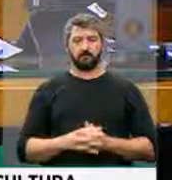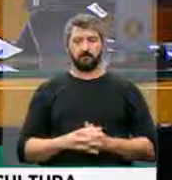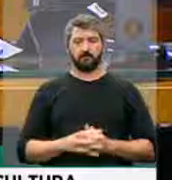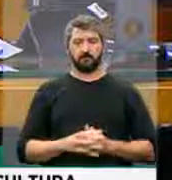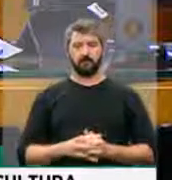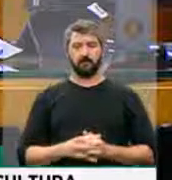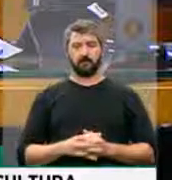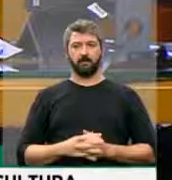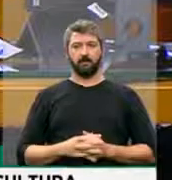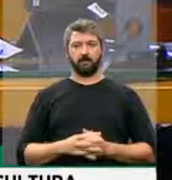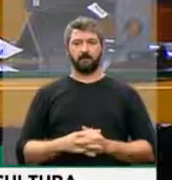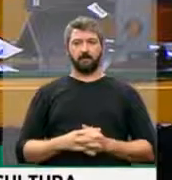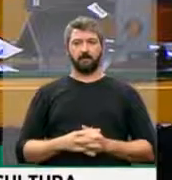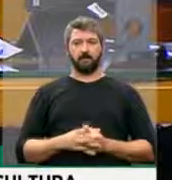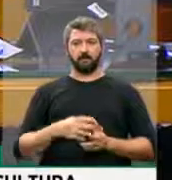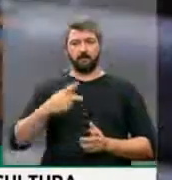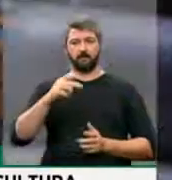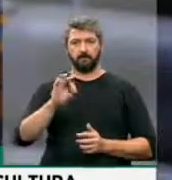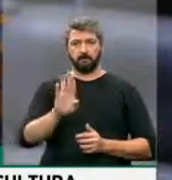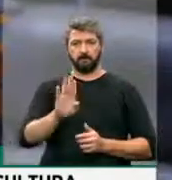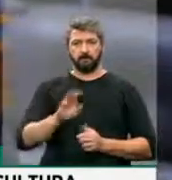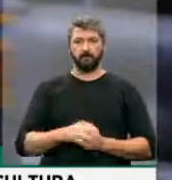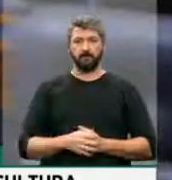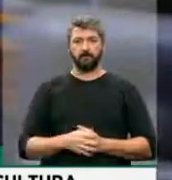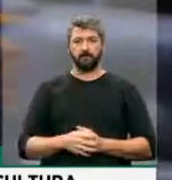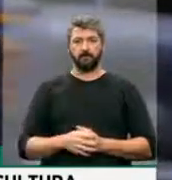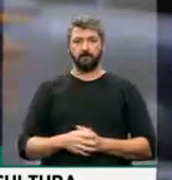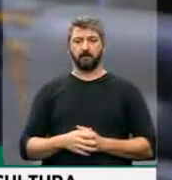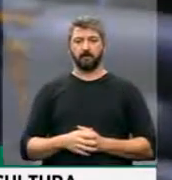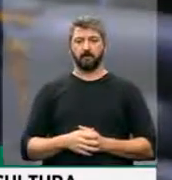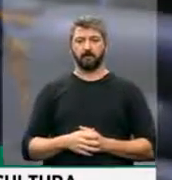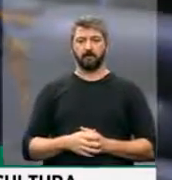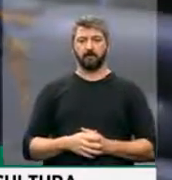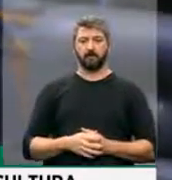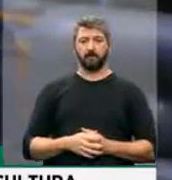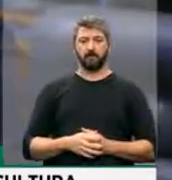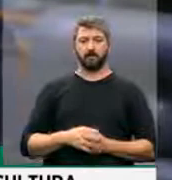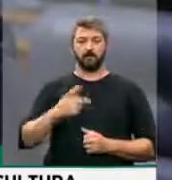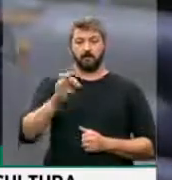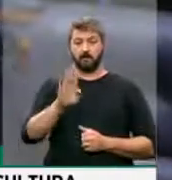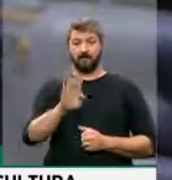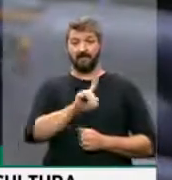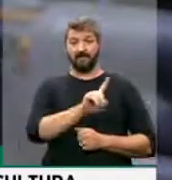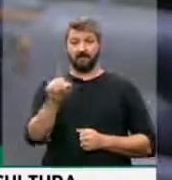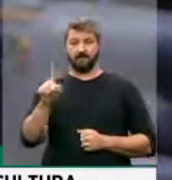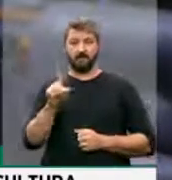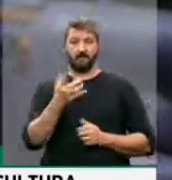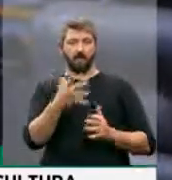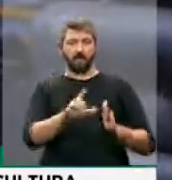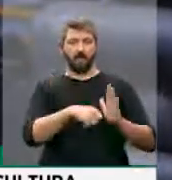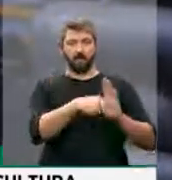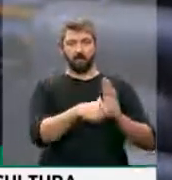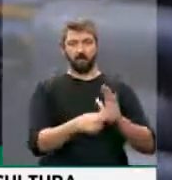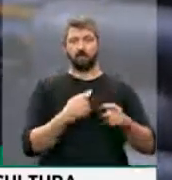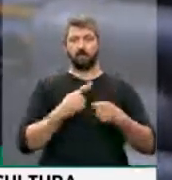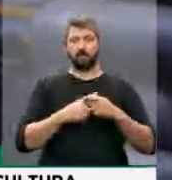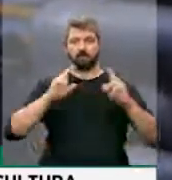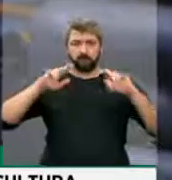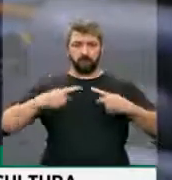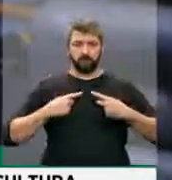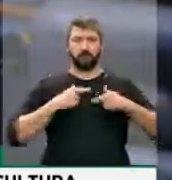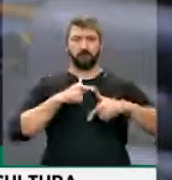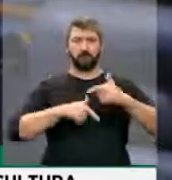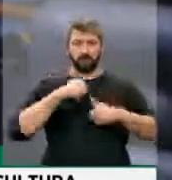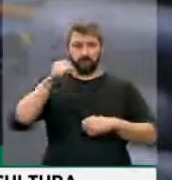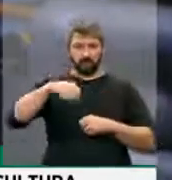PTB. PTB, presidente. PTB orienta o voto não. Já reconhecendo aqui o